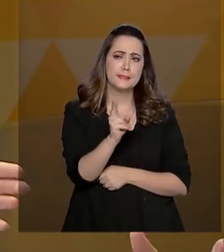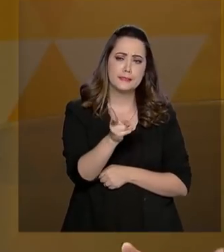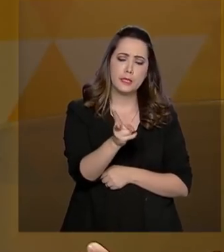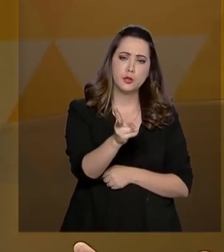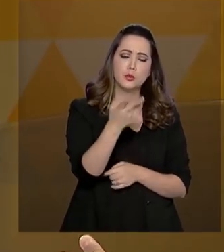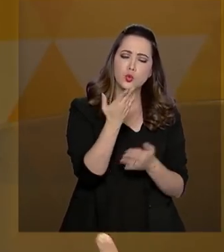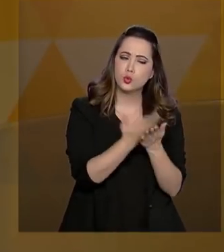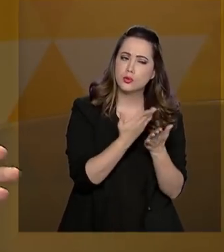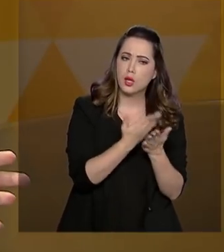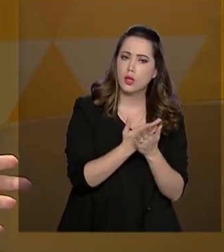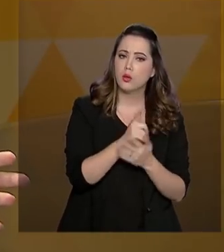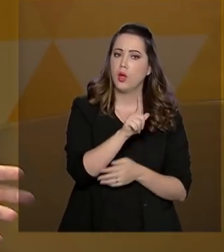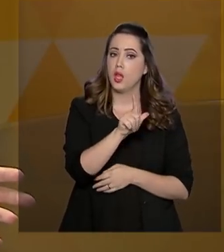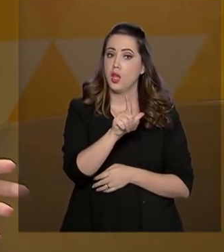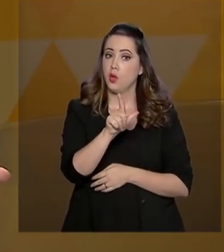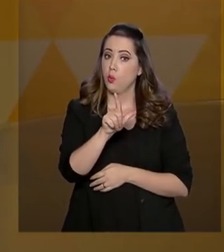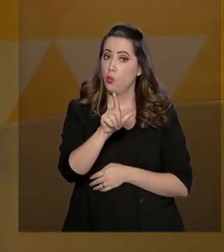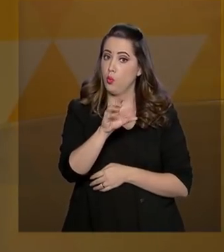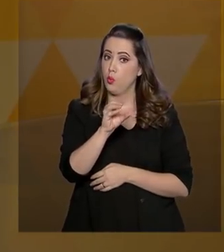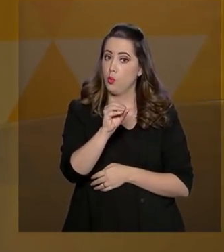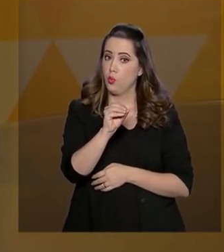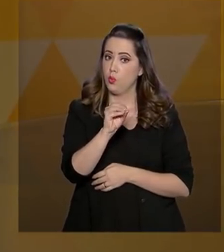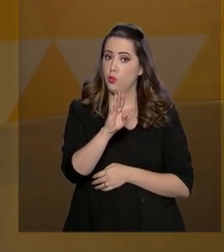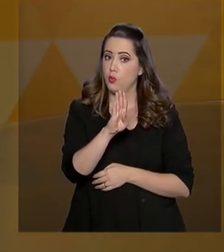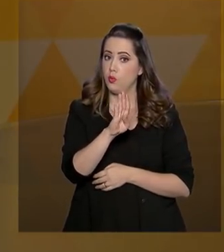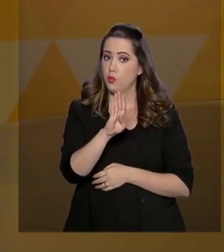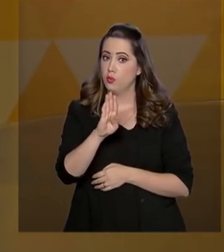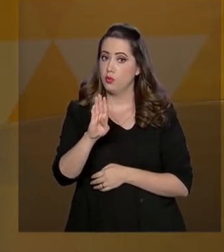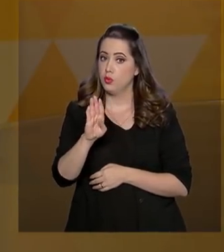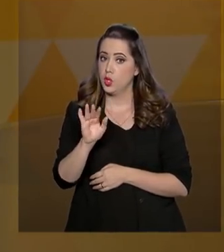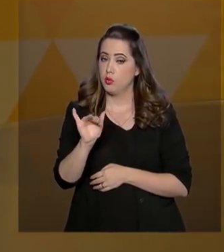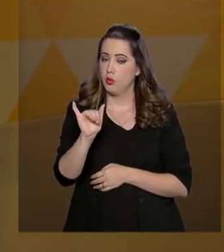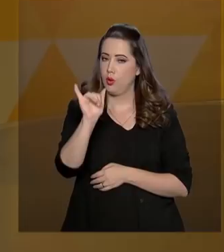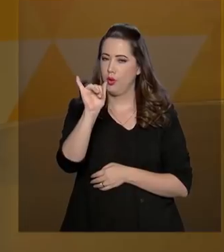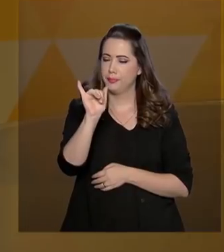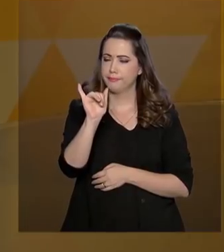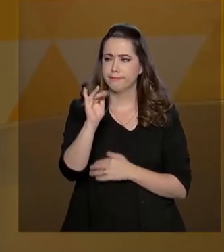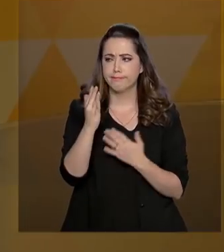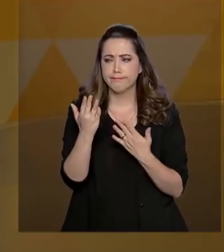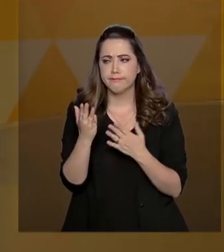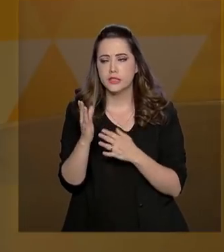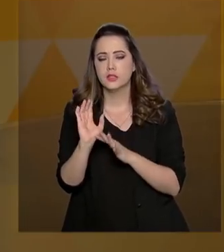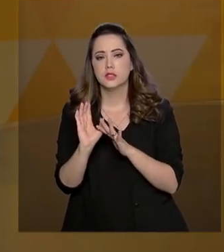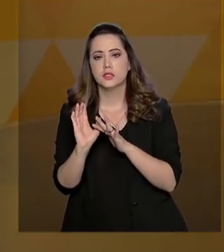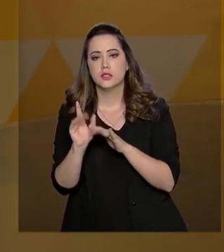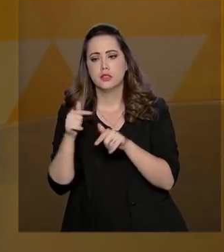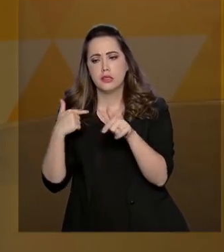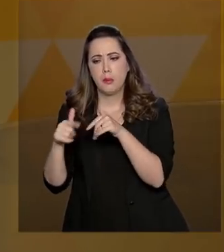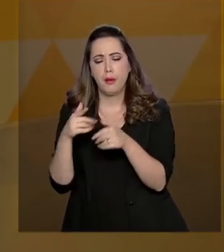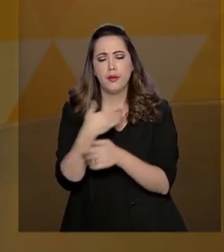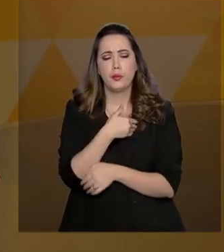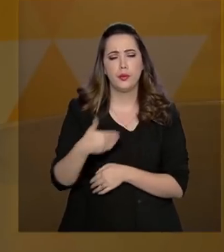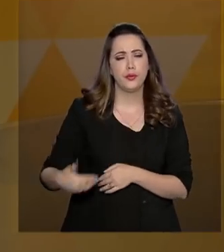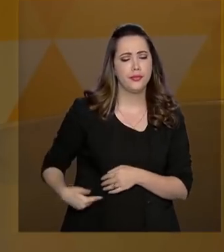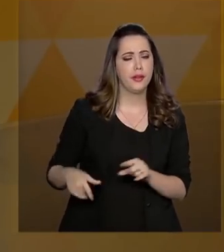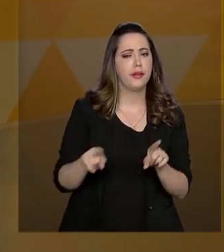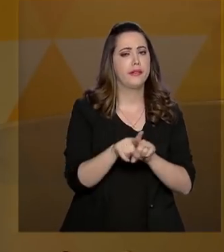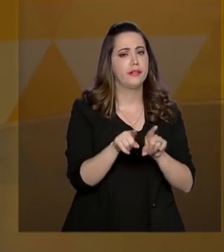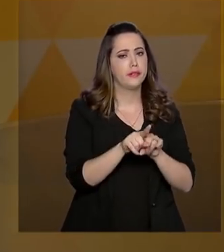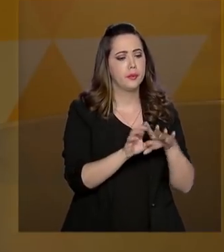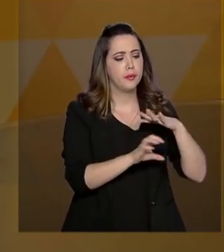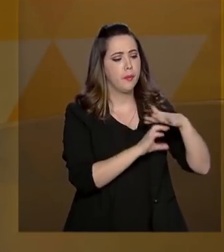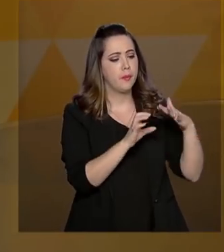Essa relação entre agentes públicos e agentes privados. Existe uma ideia de criar um decreto para regulamentar essa